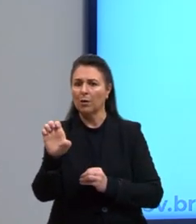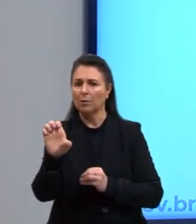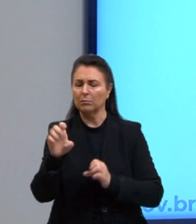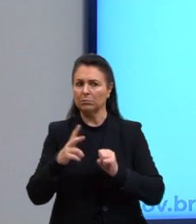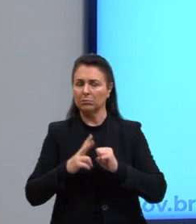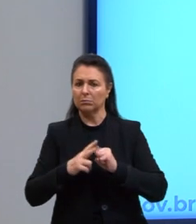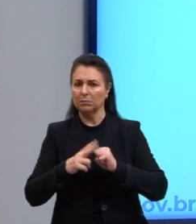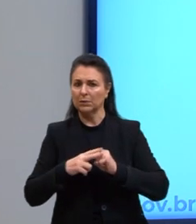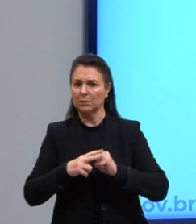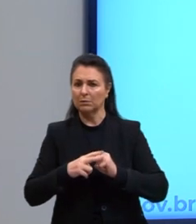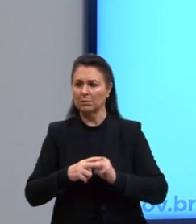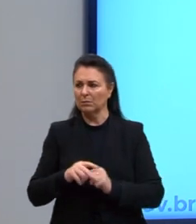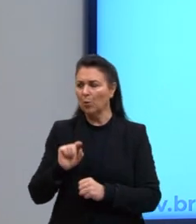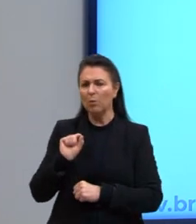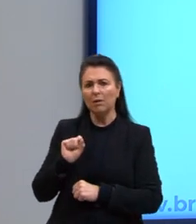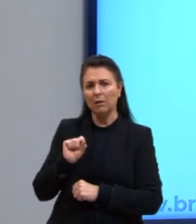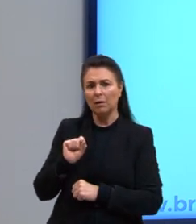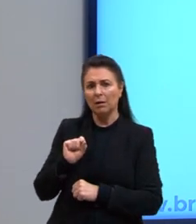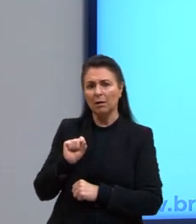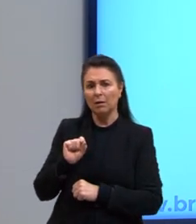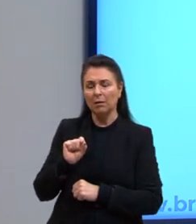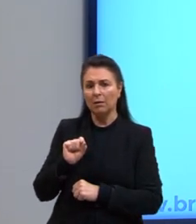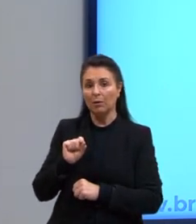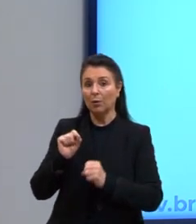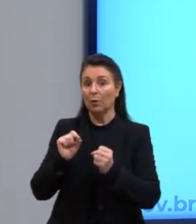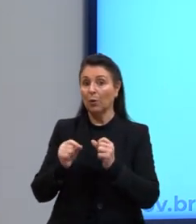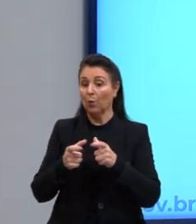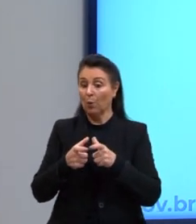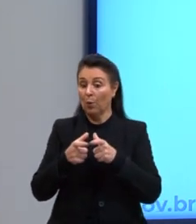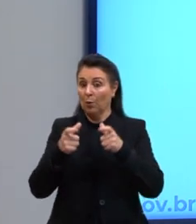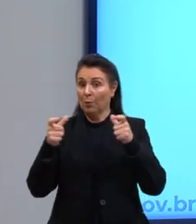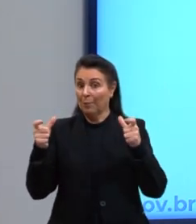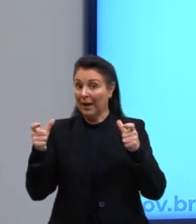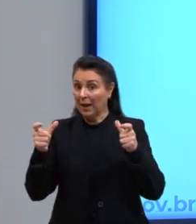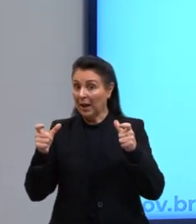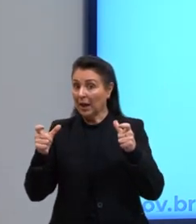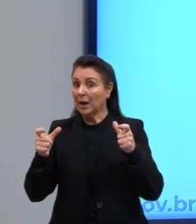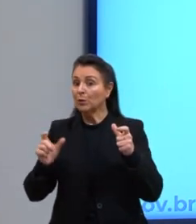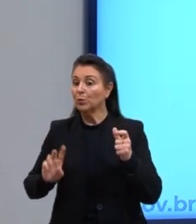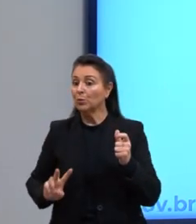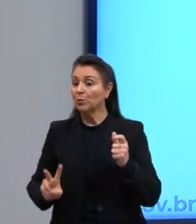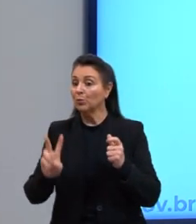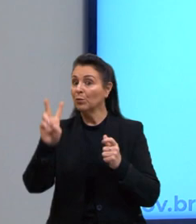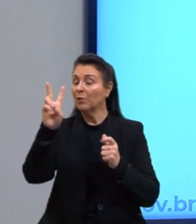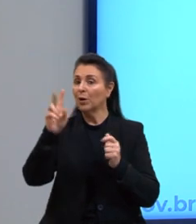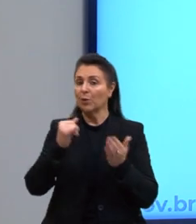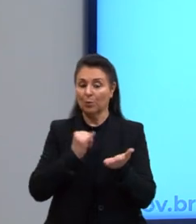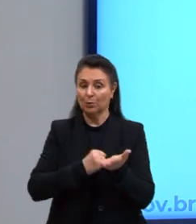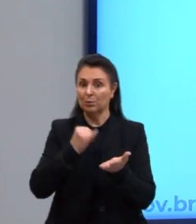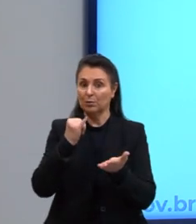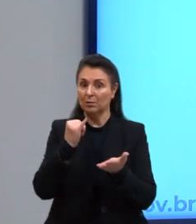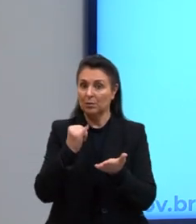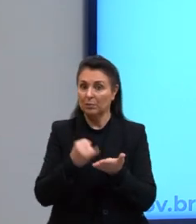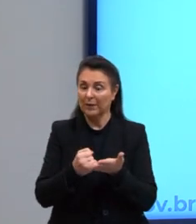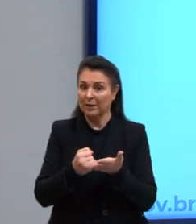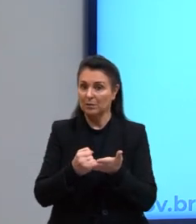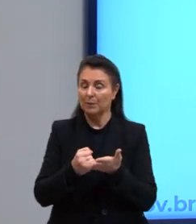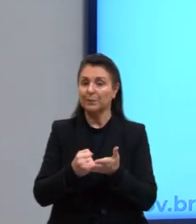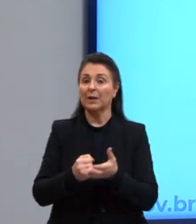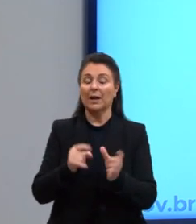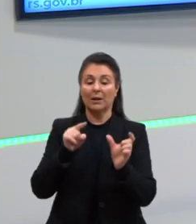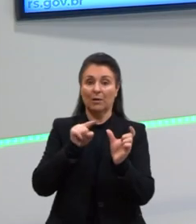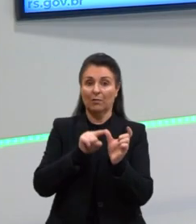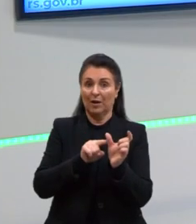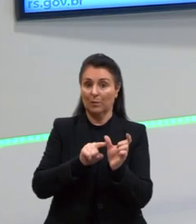Ouve o quê? Aumento do valor dos impostos. Então, ele é um verbo transitivo